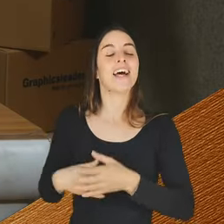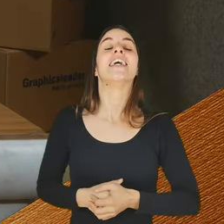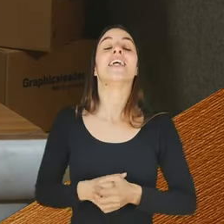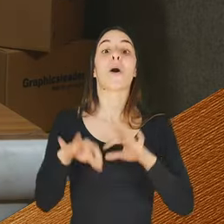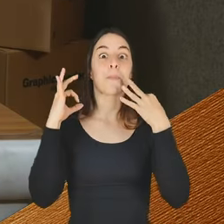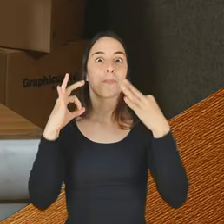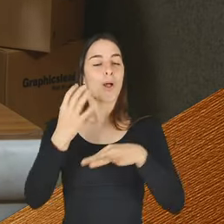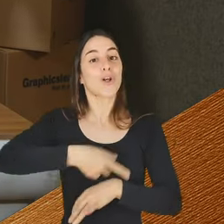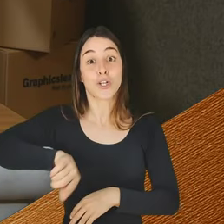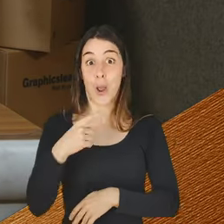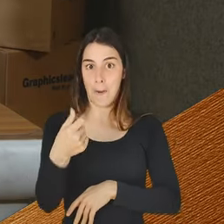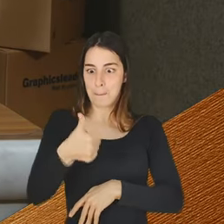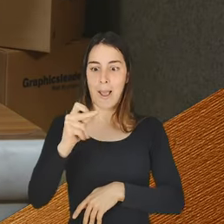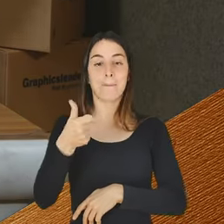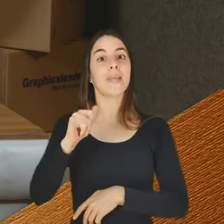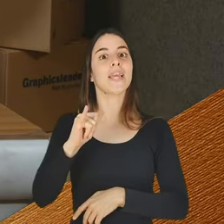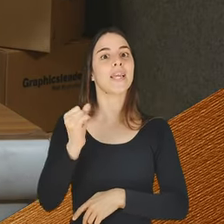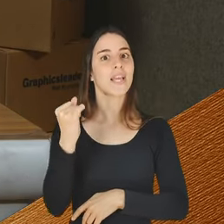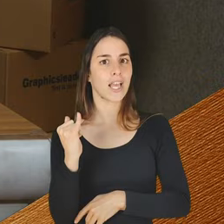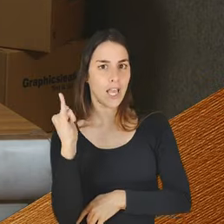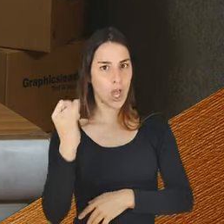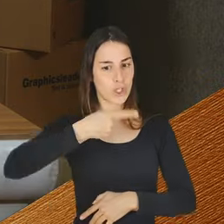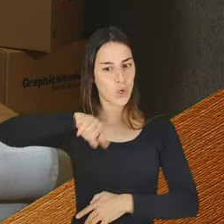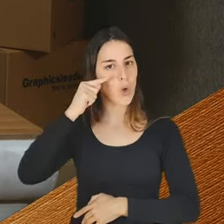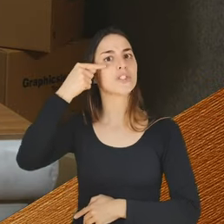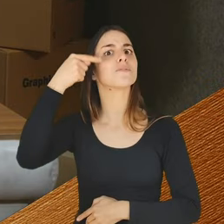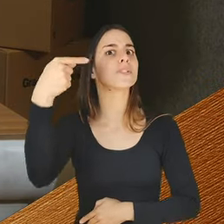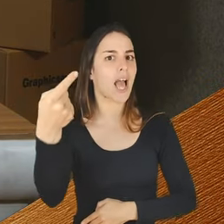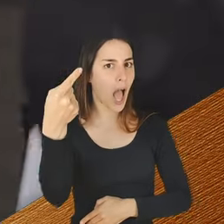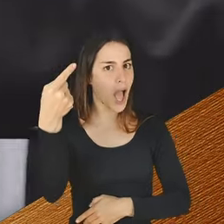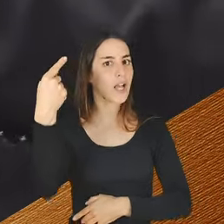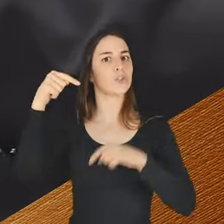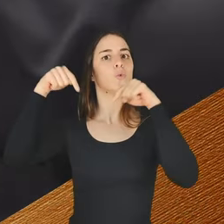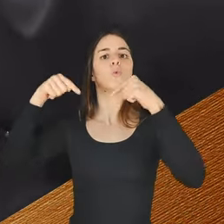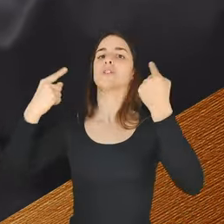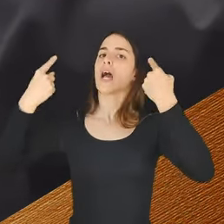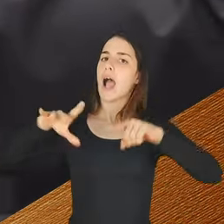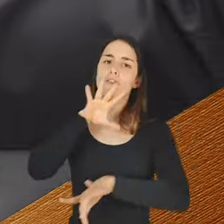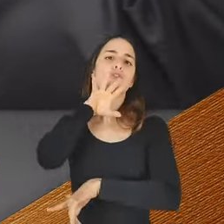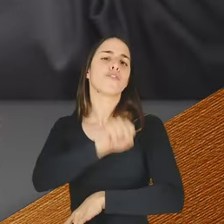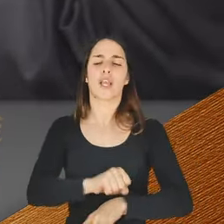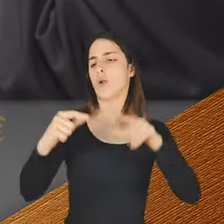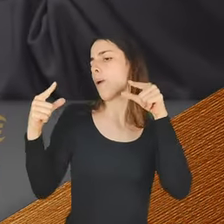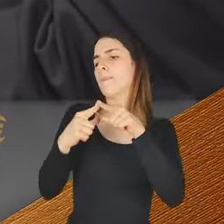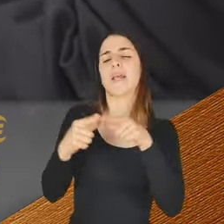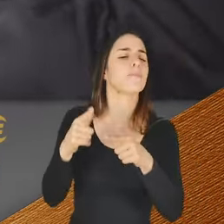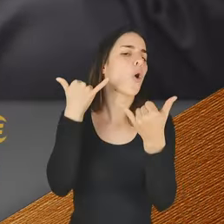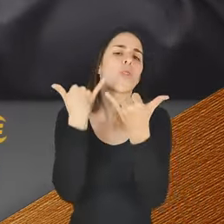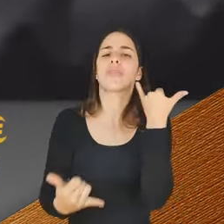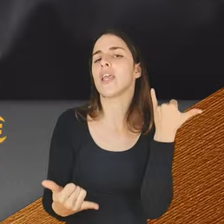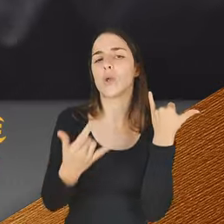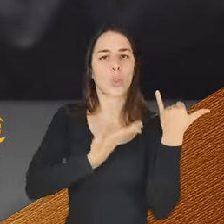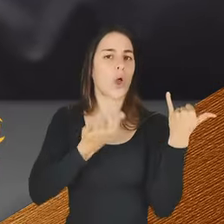E nós, na Babigui, somos especiais. Hoje tenho uma versão premium, Joana. Para o primo, para o filho, para o tio da dona Carla, Joana.